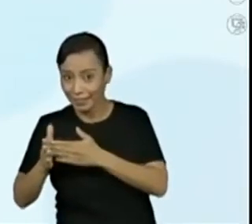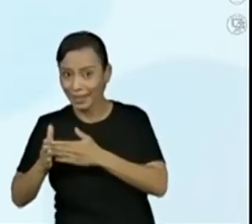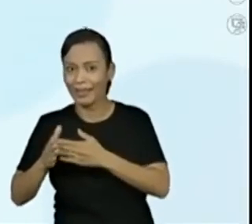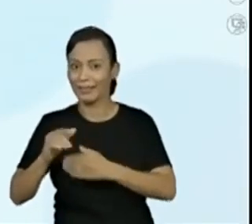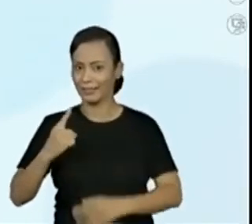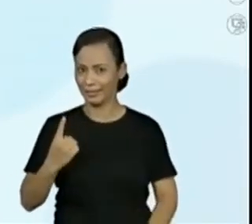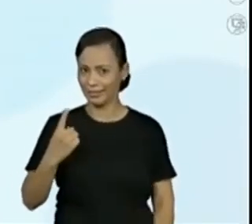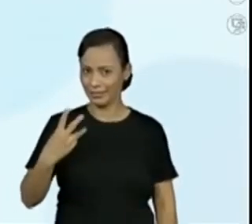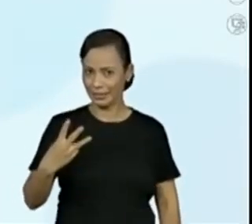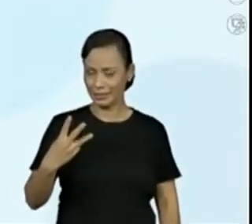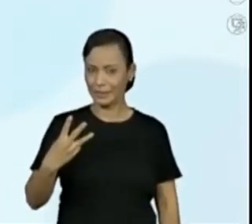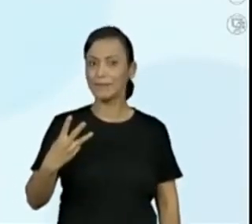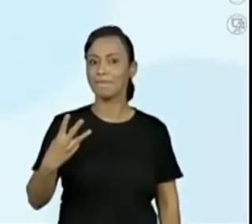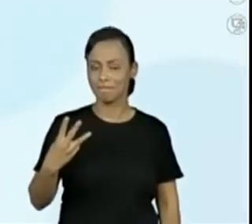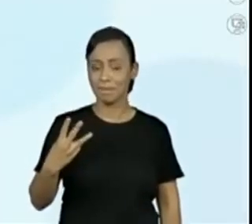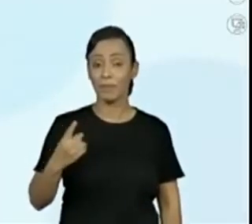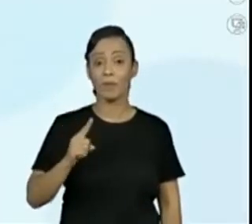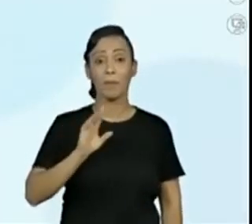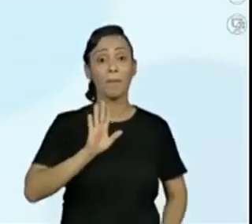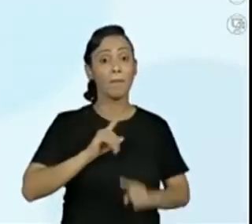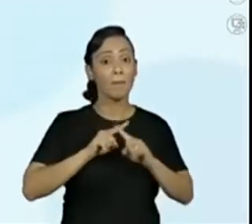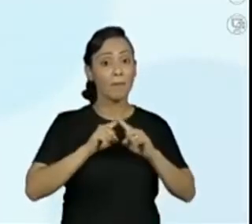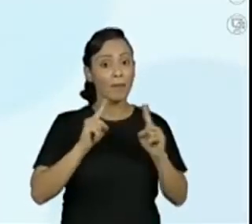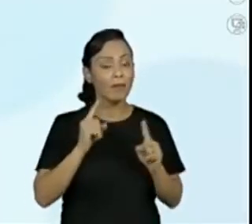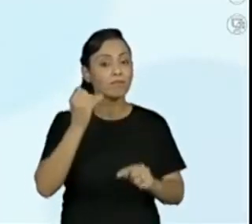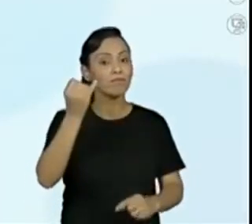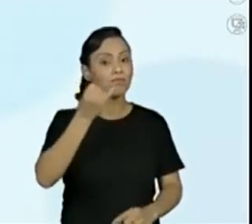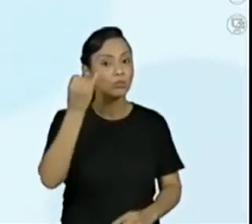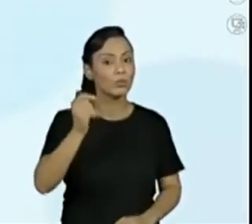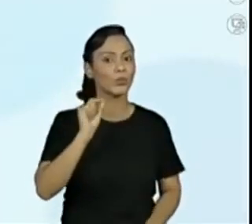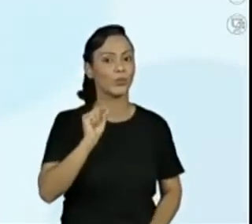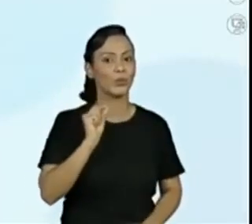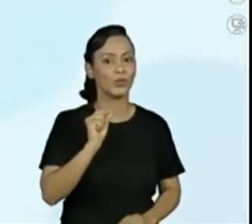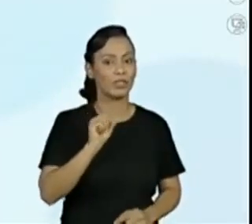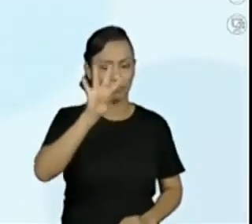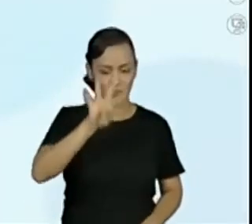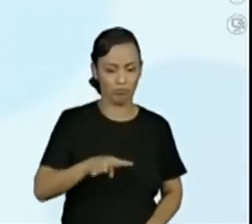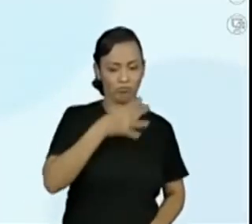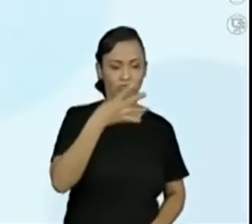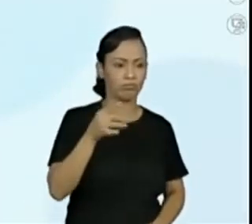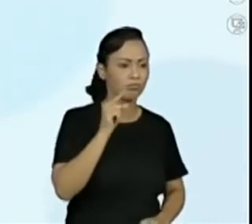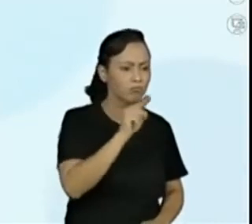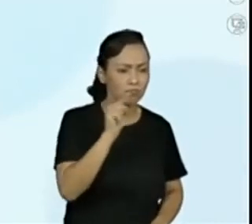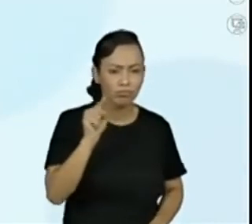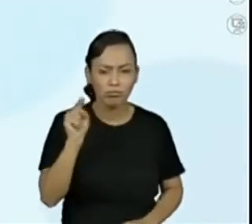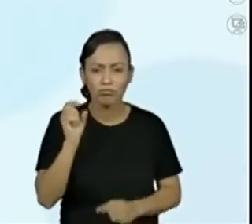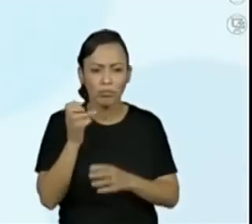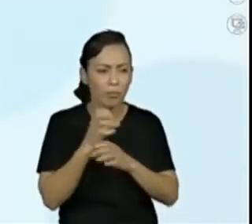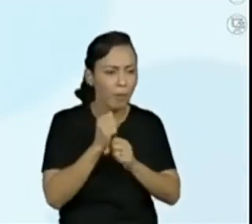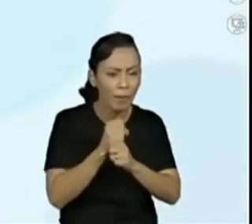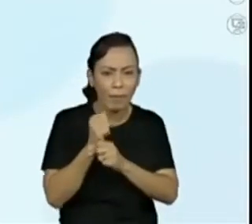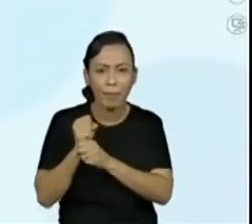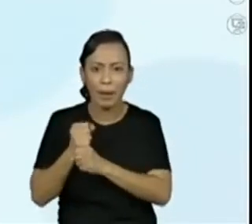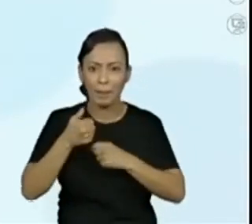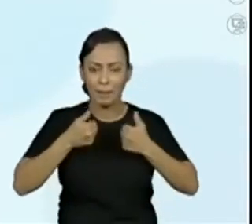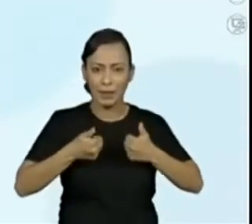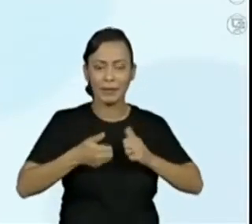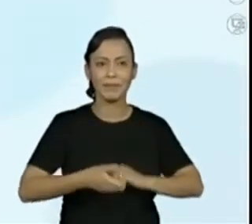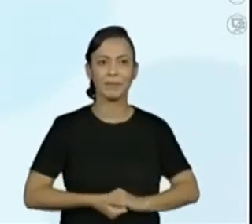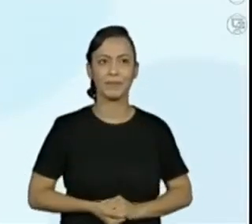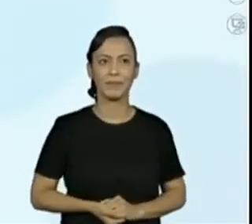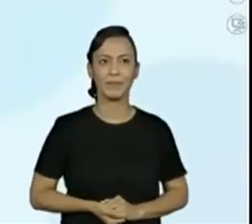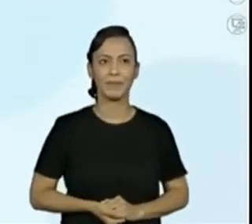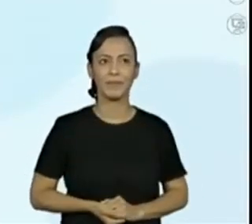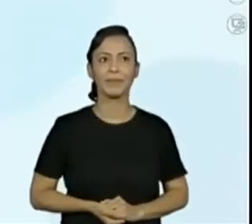bom. Só registrando os quadradinhos no quadro numérico. Um. Você vai... Quer que eu coloque número? Não